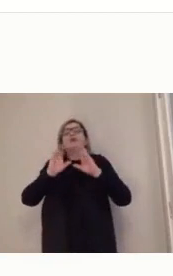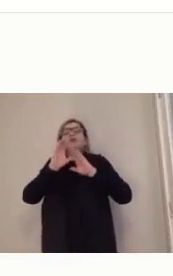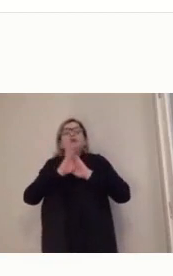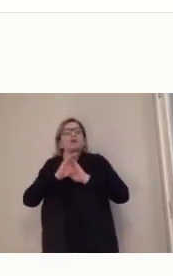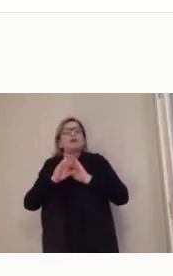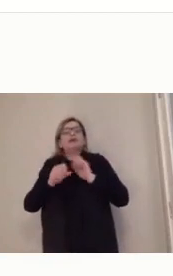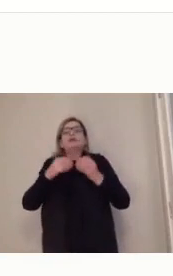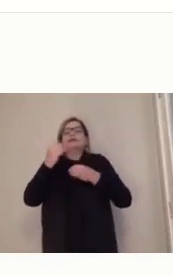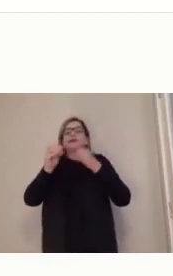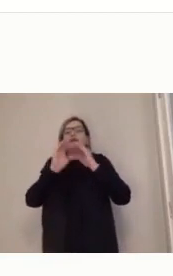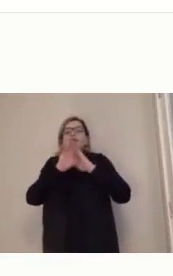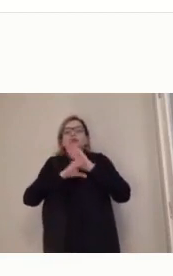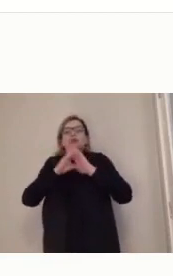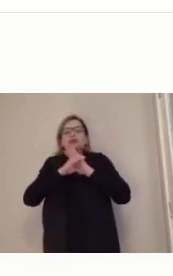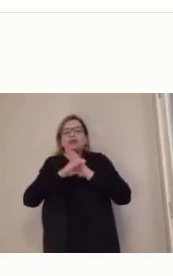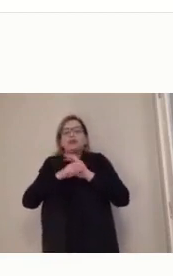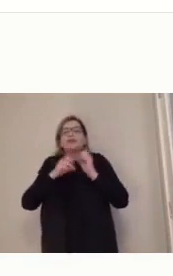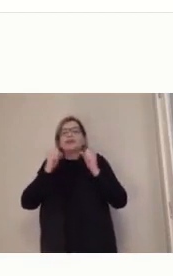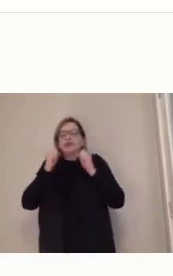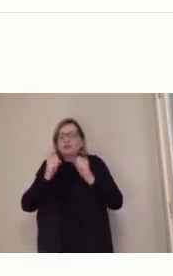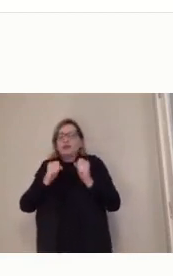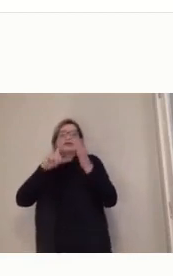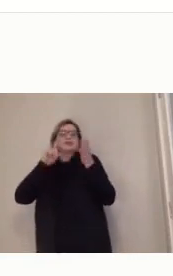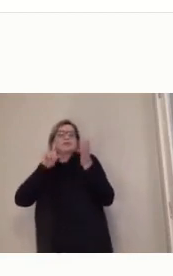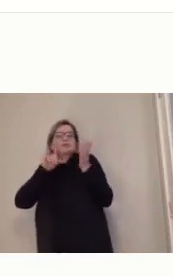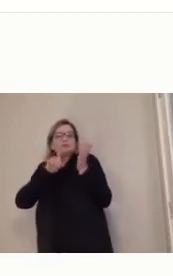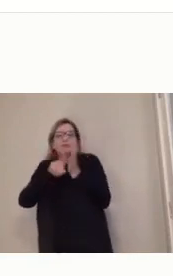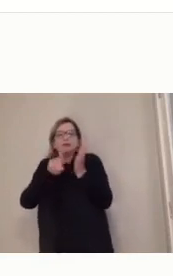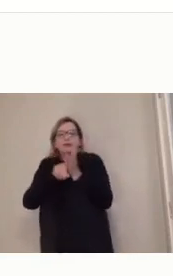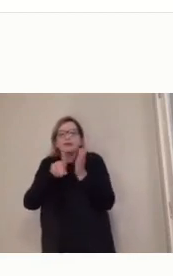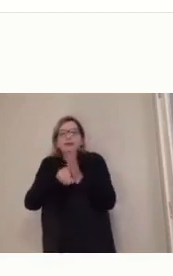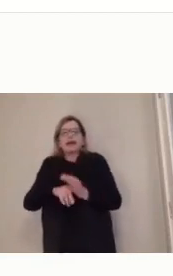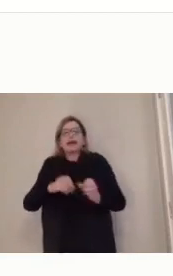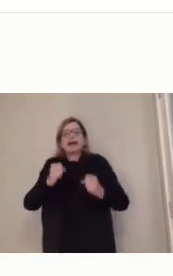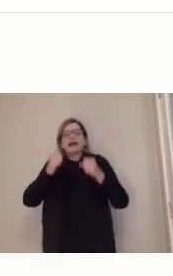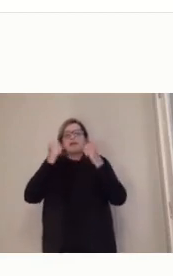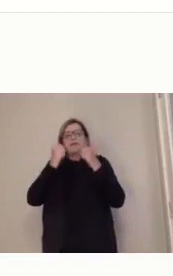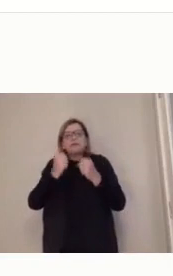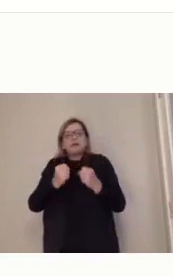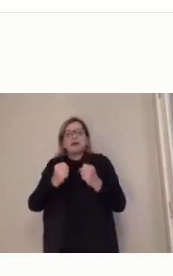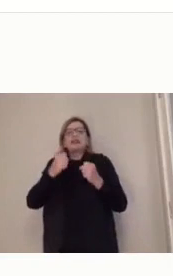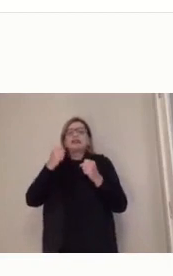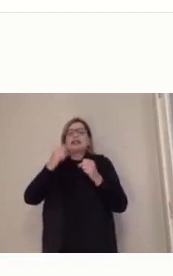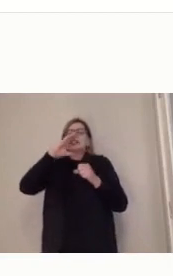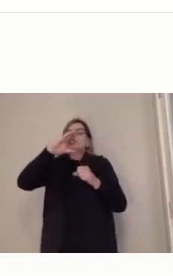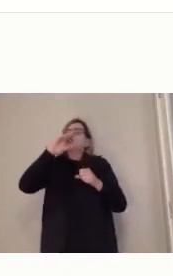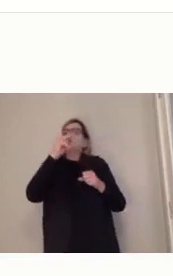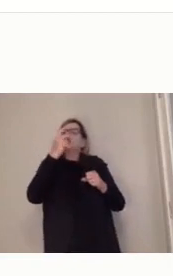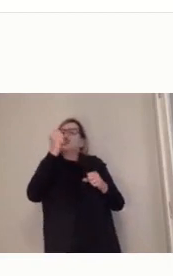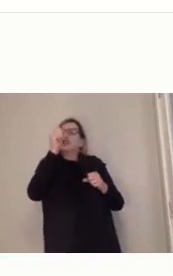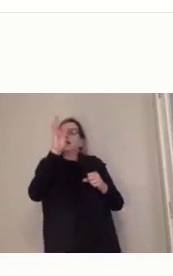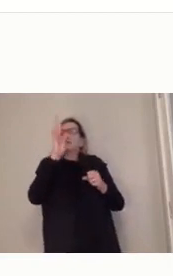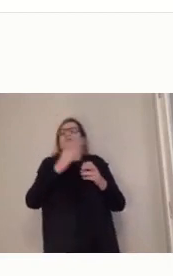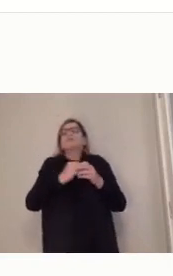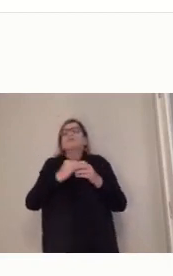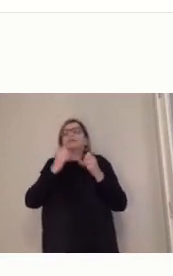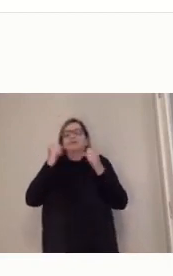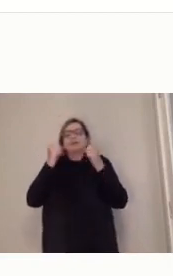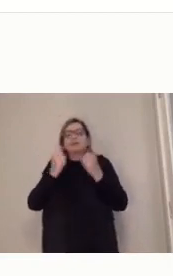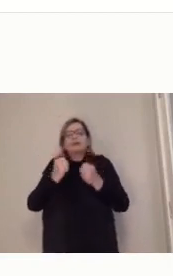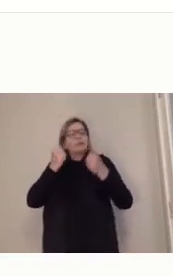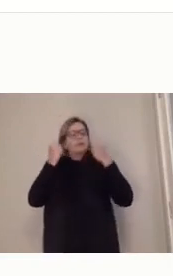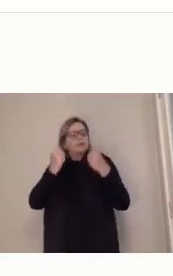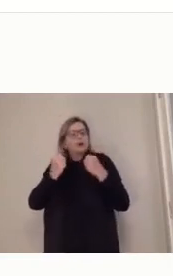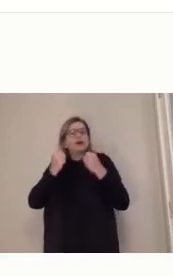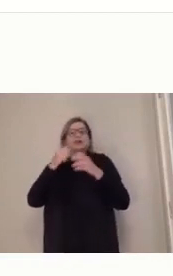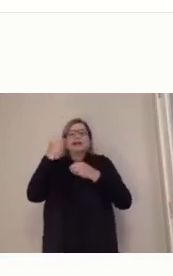aberto, vocês fiquem muito à vontade para fazer colocações, questões que eu vou acompanhando e aí, na medida do possível, vou